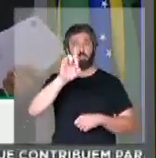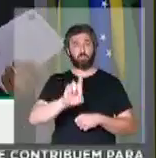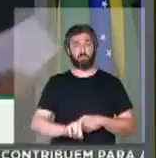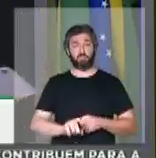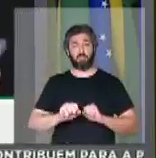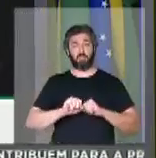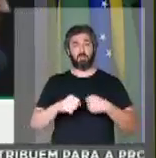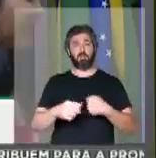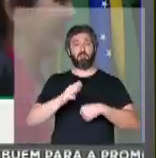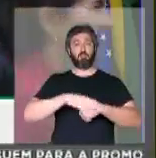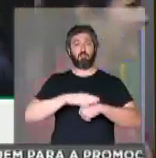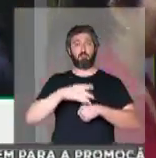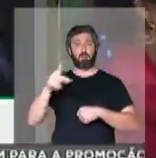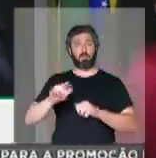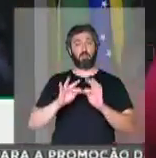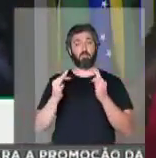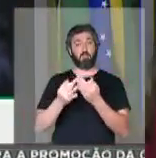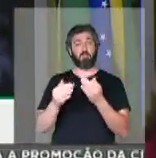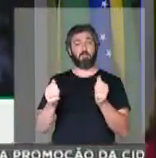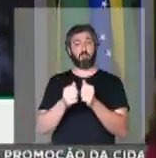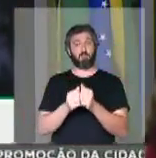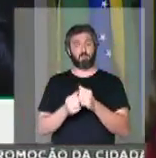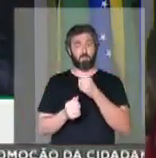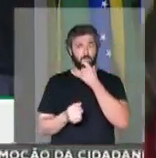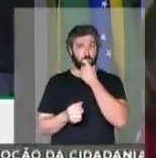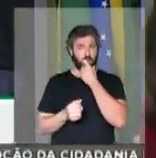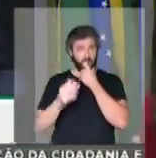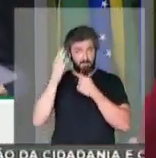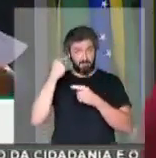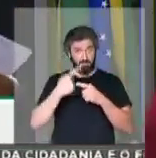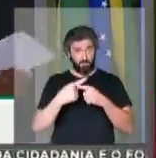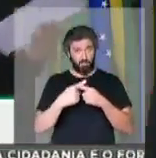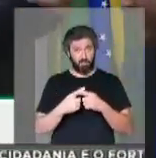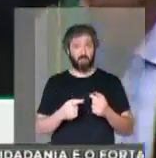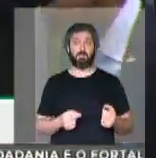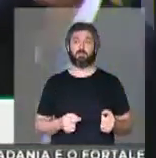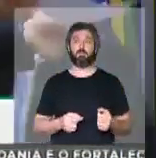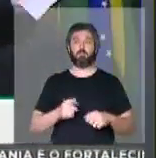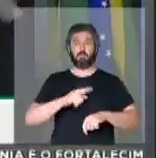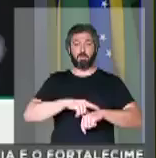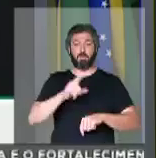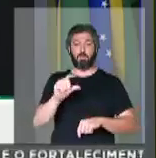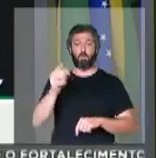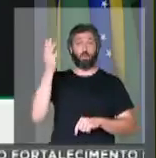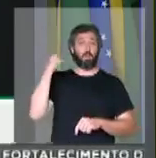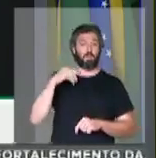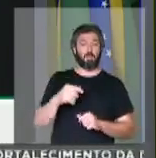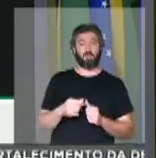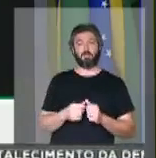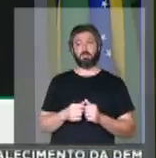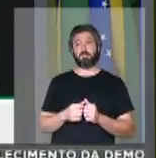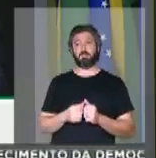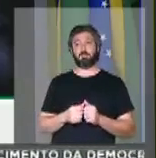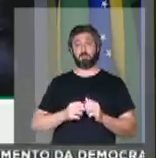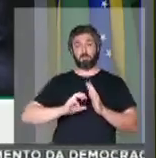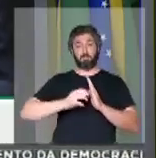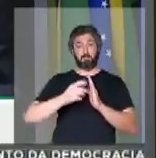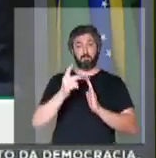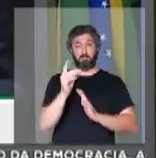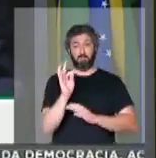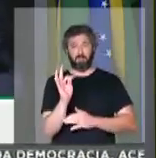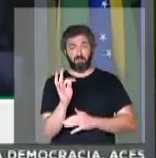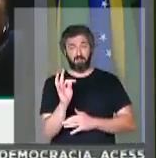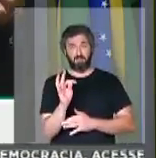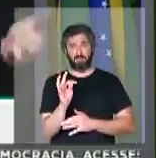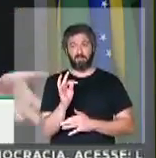defender a ele próprio e a sua família. Sabem o porquê? Porque recentemente também o Partido dos